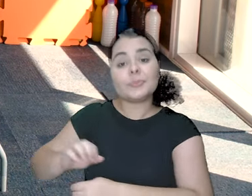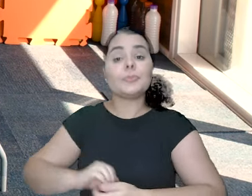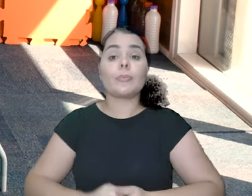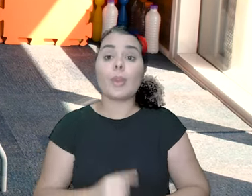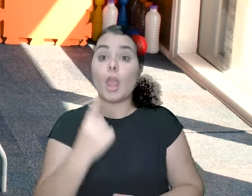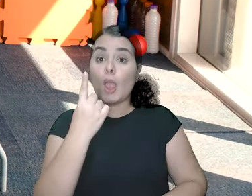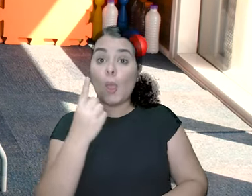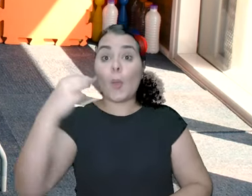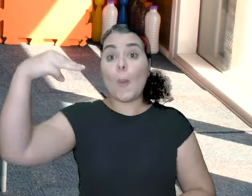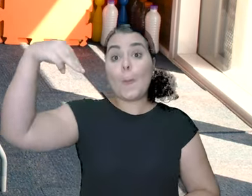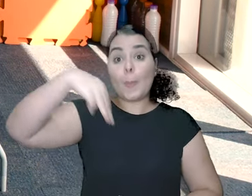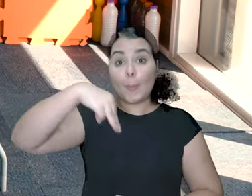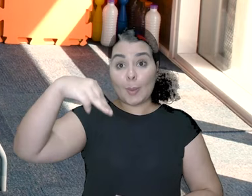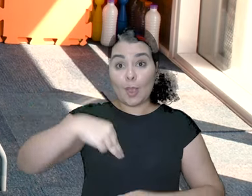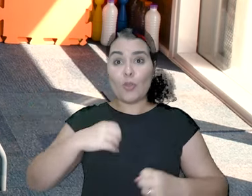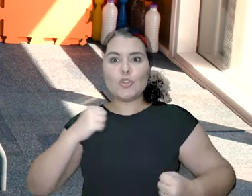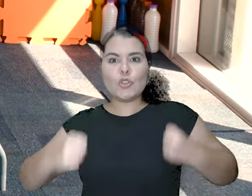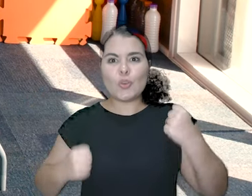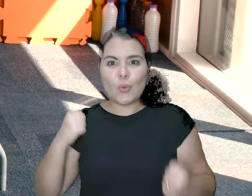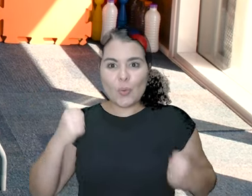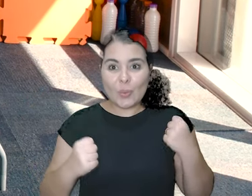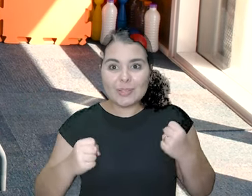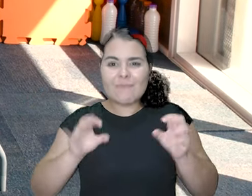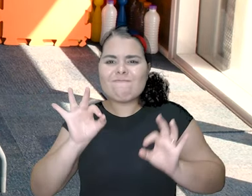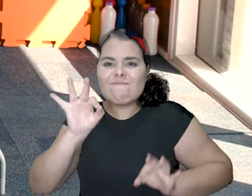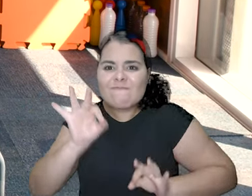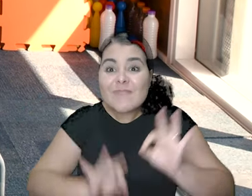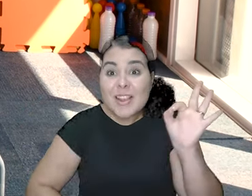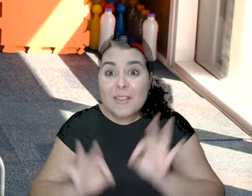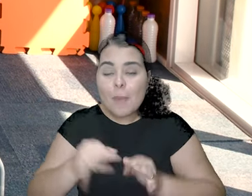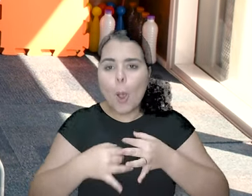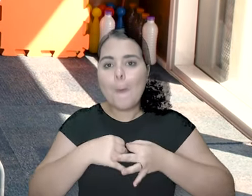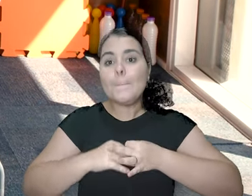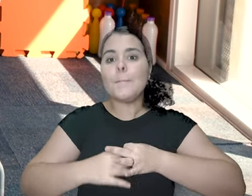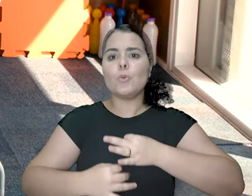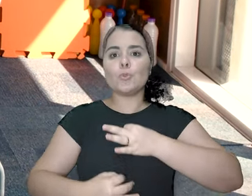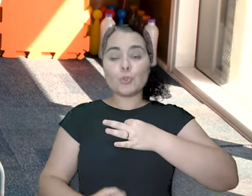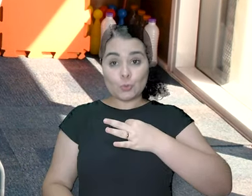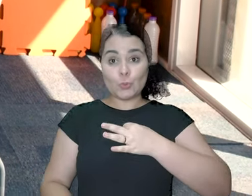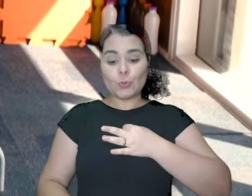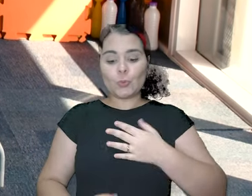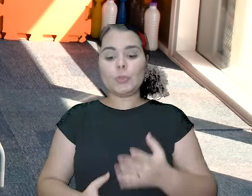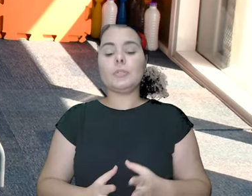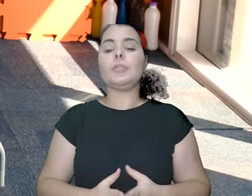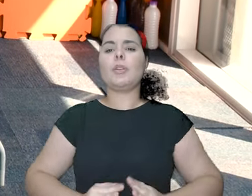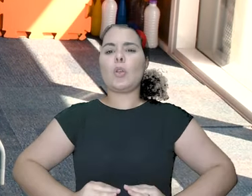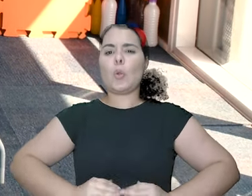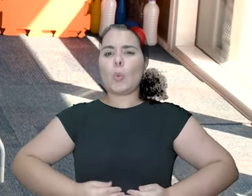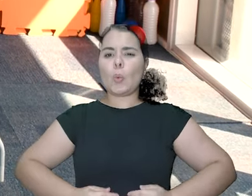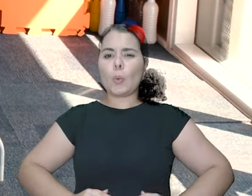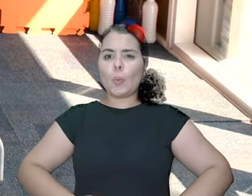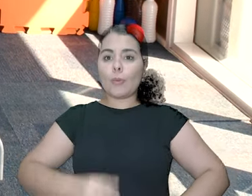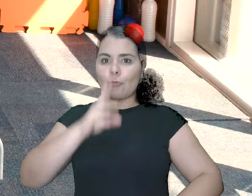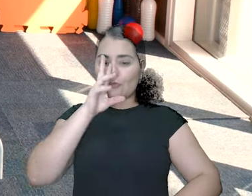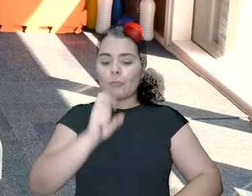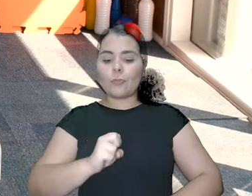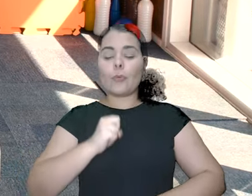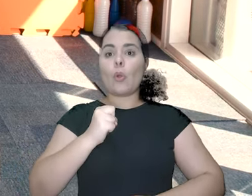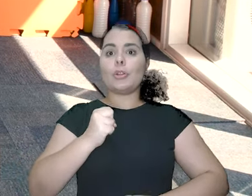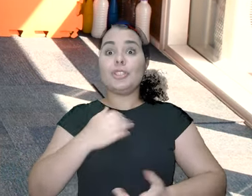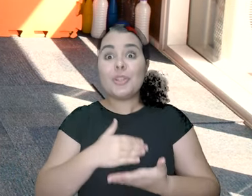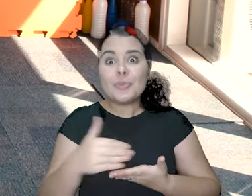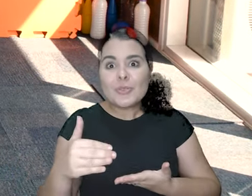aqui. Um minuto de corrida estacionária. Preparou? Uma postura ótima. Guarda o